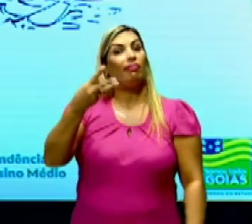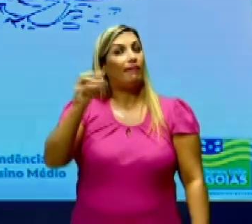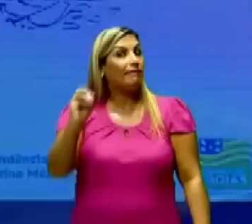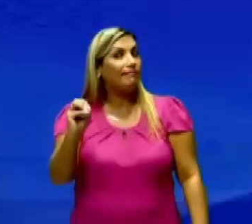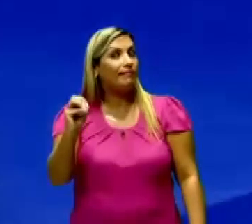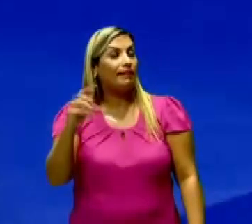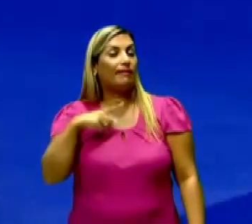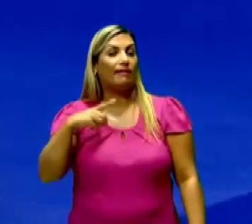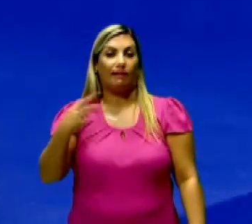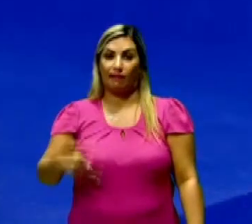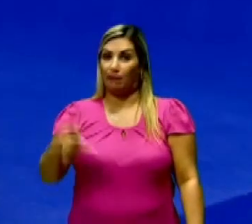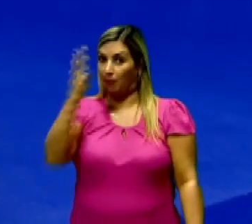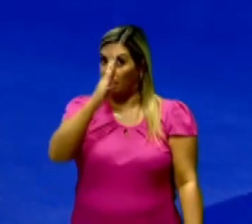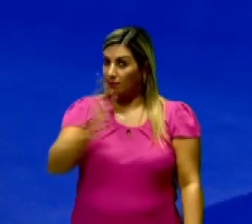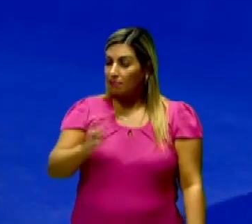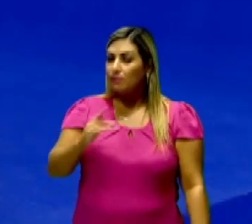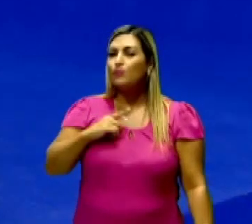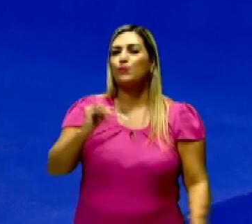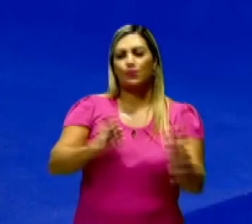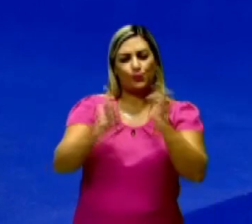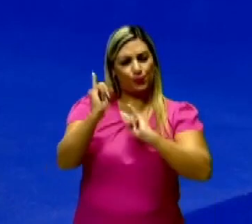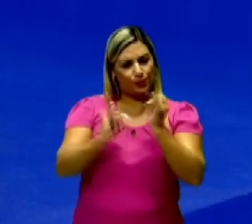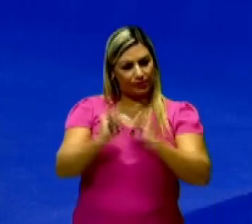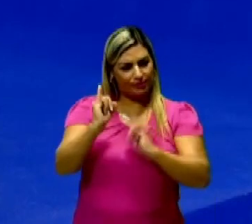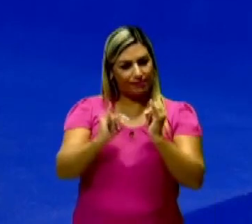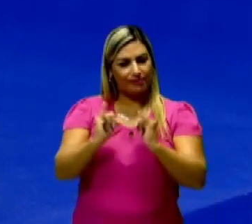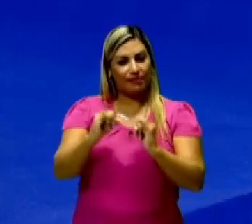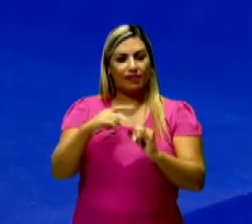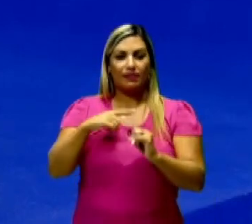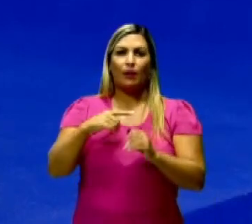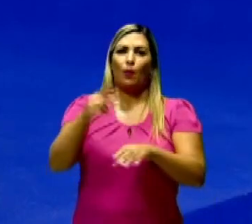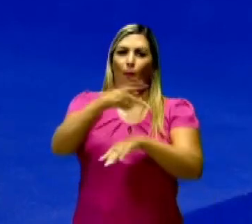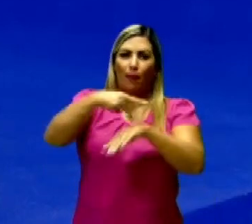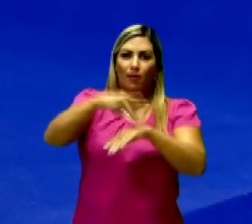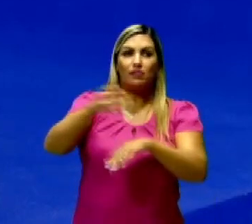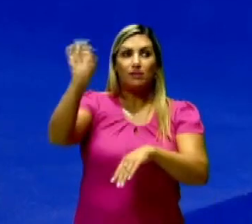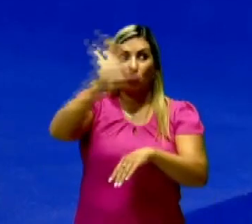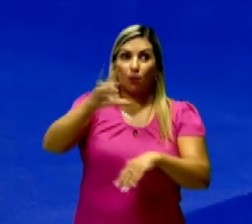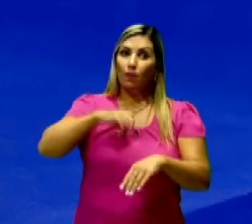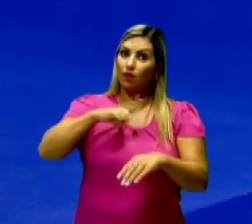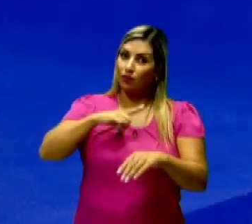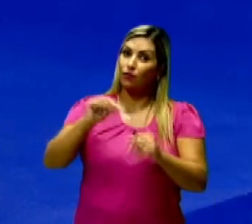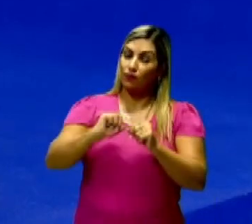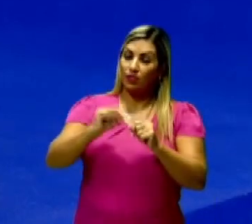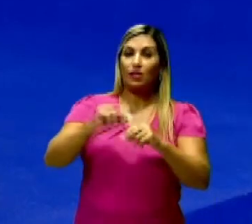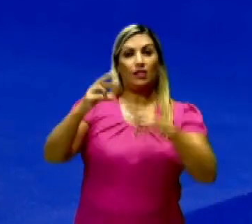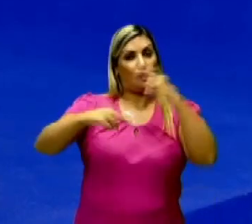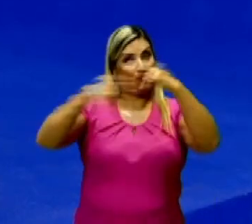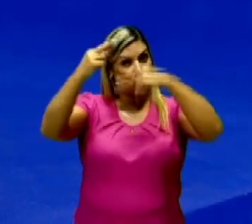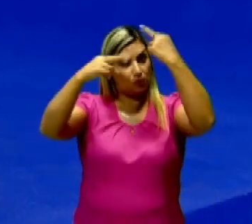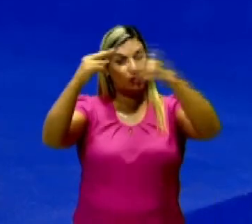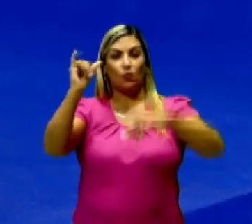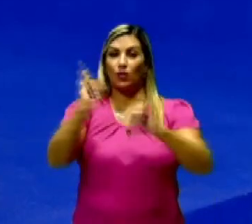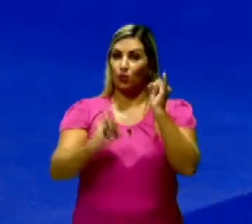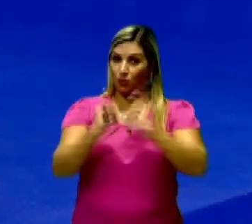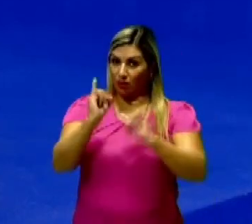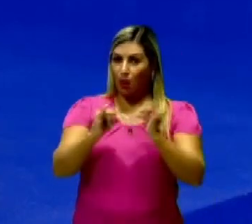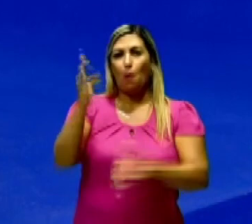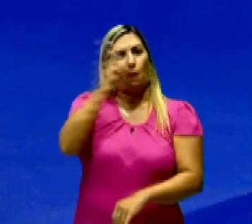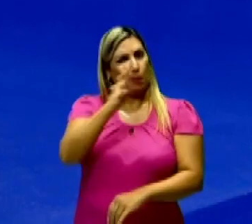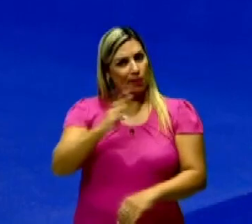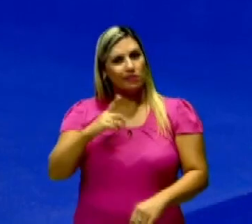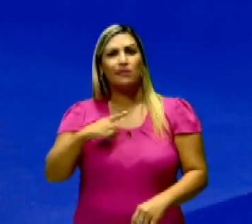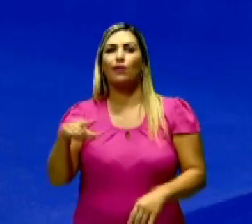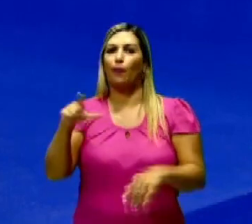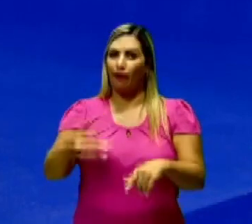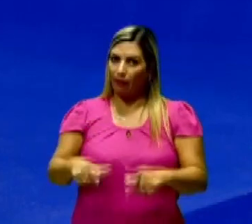que a gente vai falar de Revolução Industrial Brasileira. Então, pensa, enquanto países europeus estão fazendo Revolução Industrial, o Brasil ainda é um